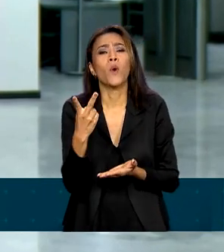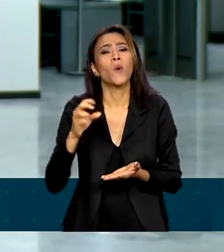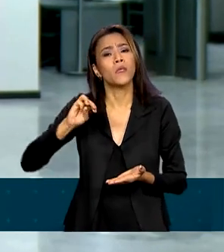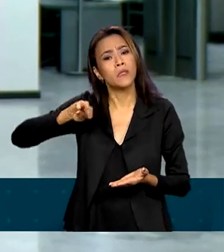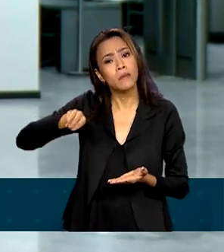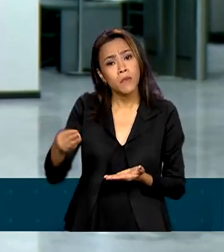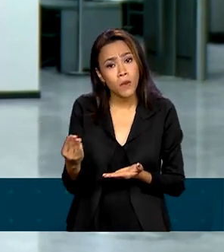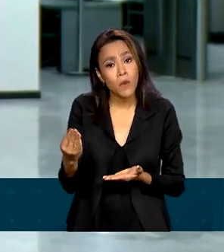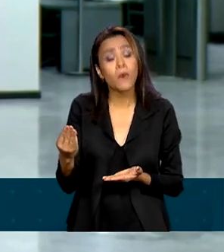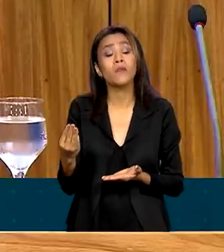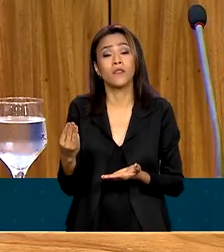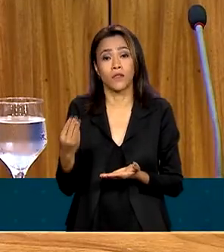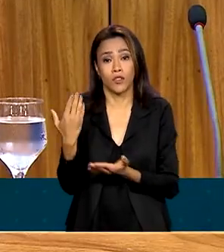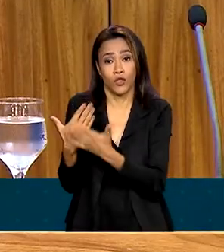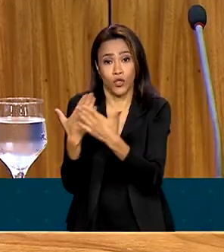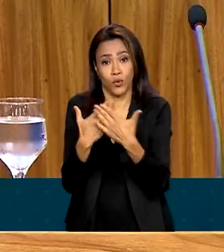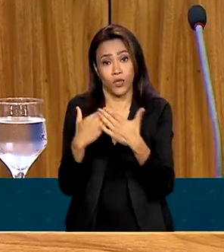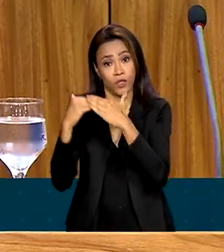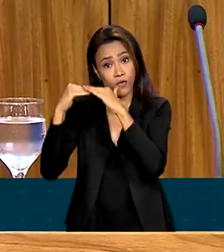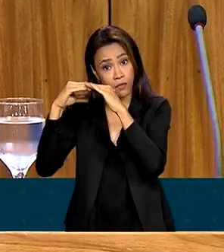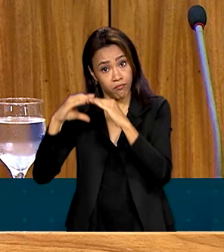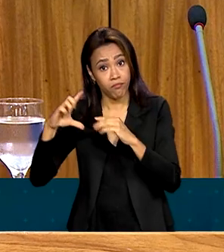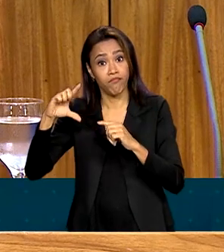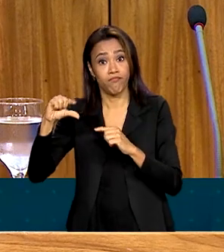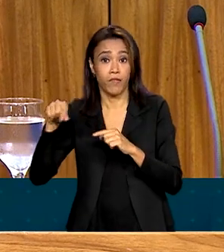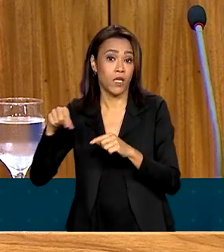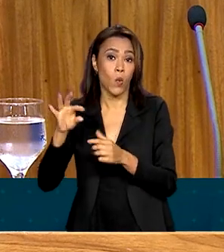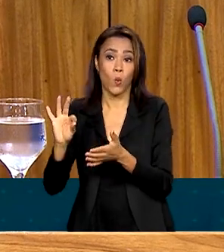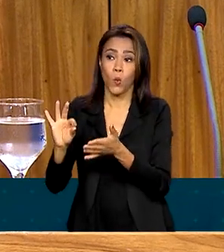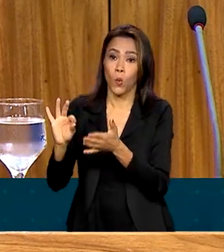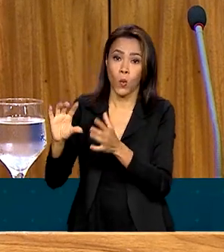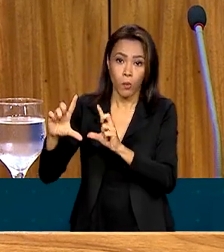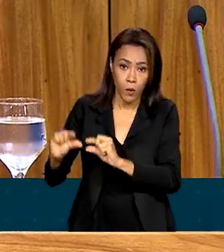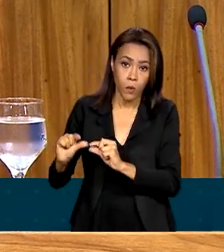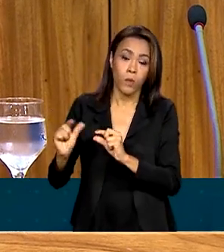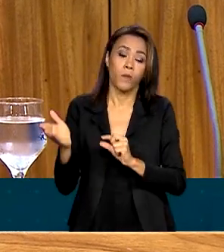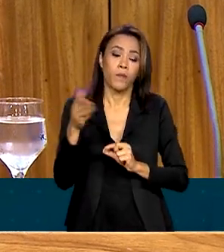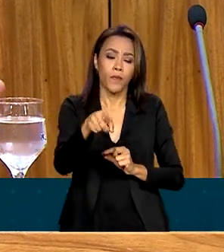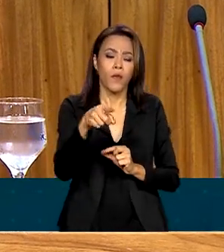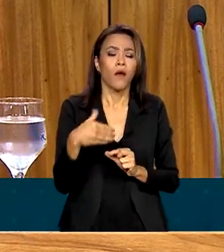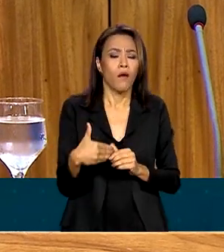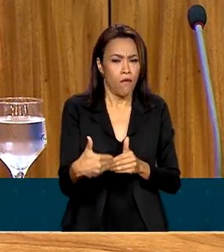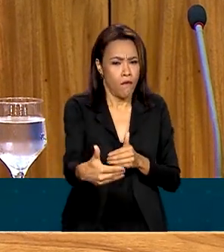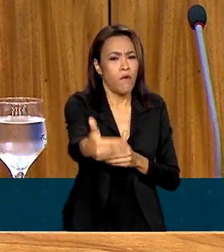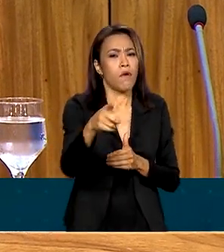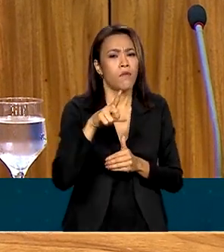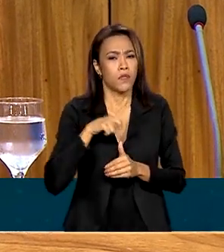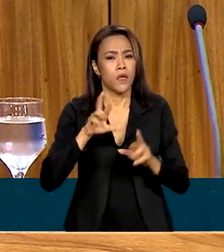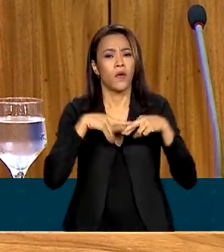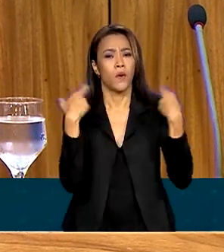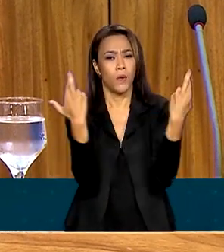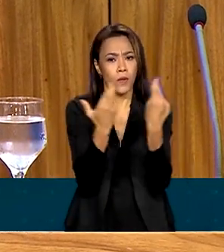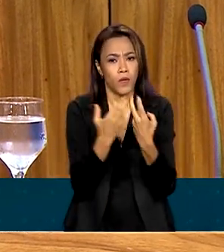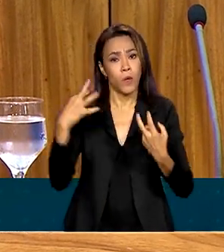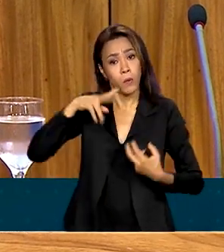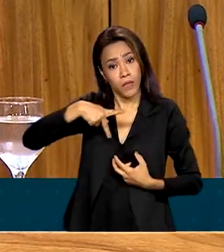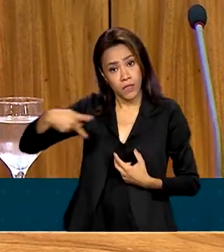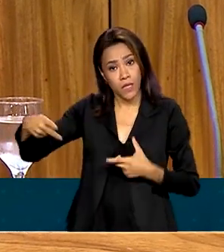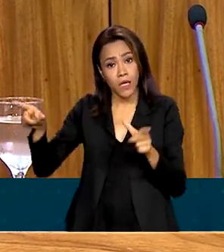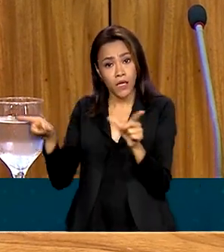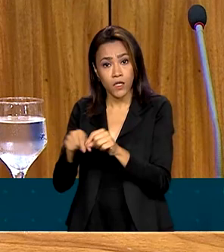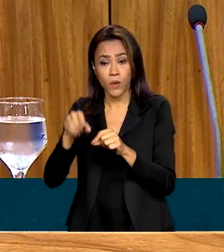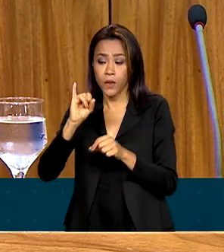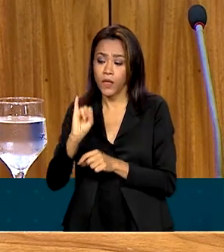milhões de estudantes. Nós estamos nomeando o restante da equipe nos próximos dias o presidente do Inep e